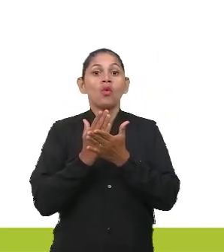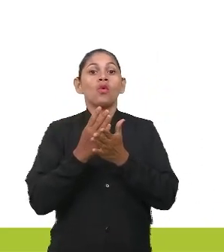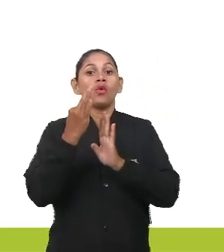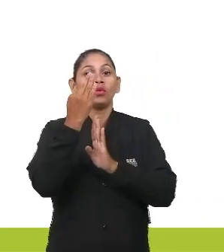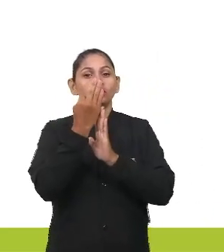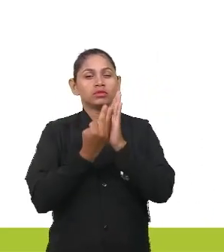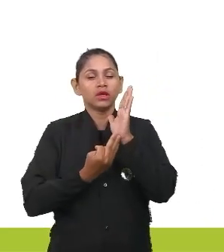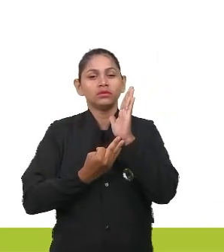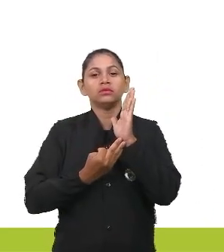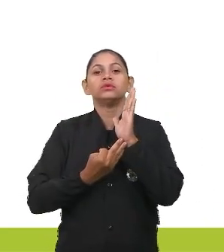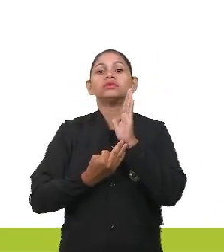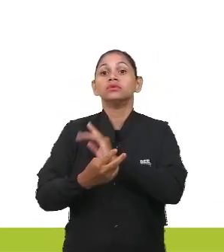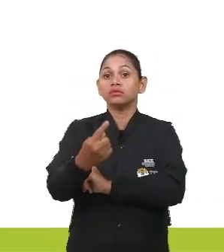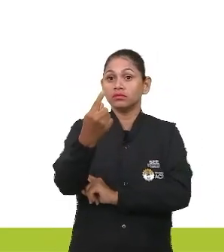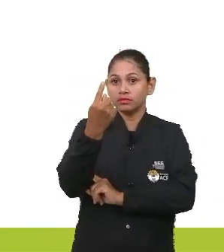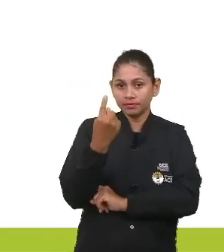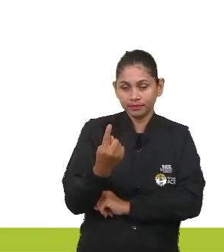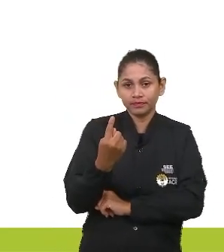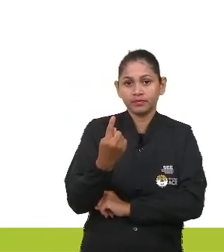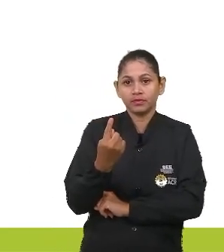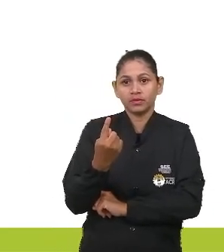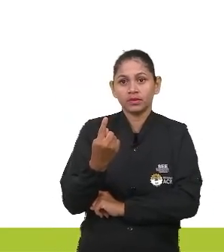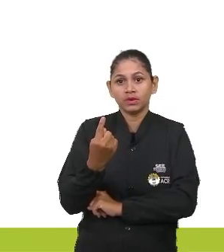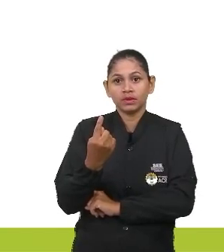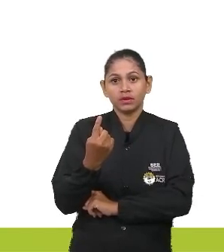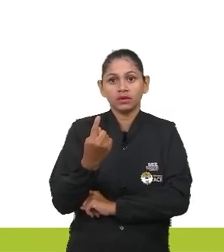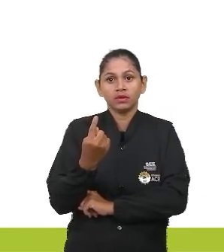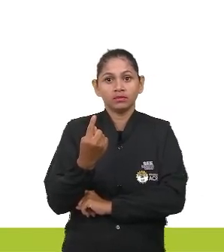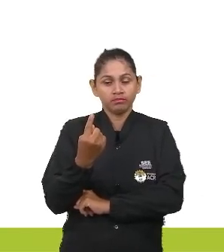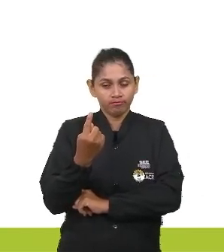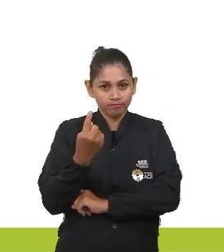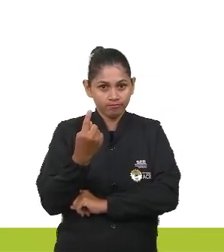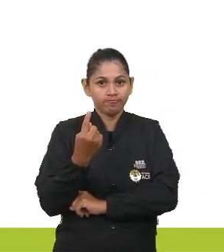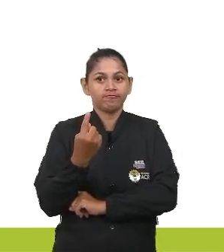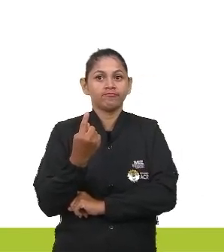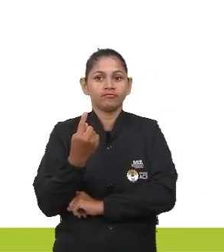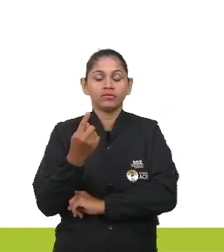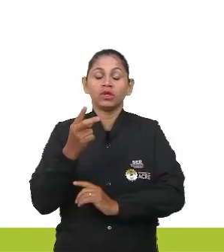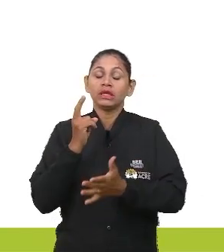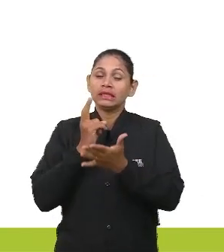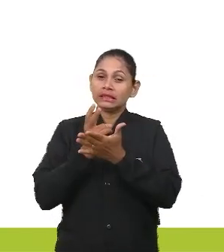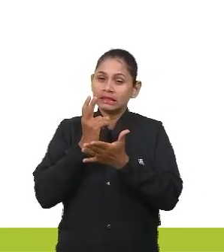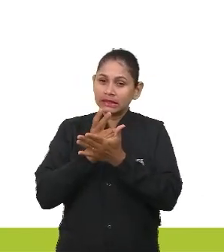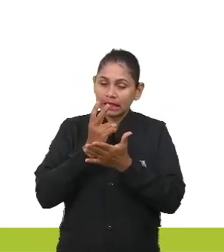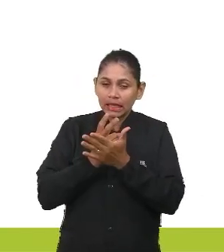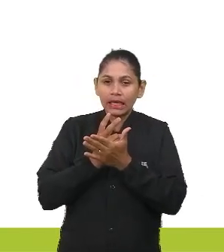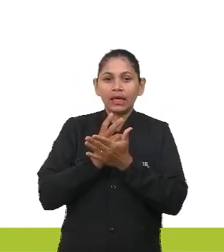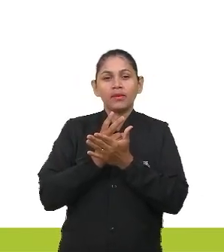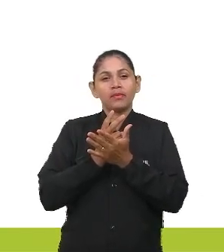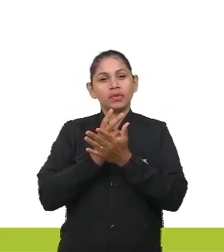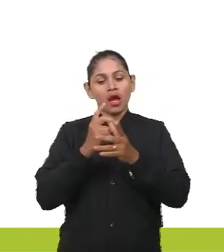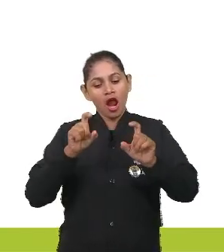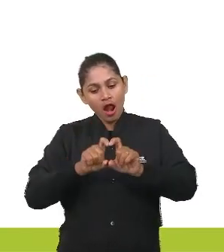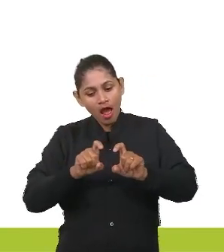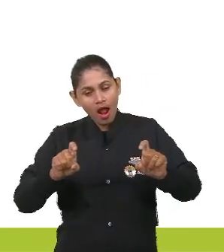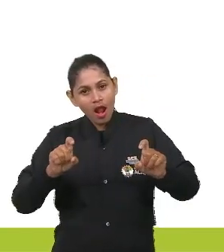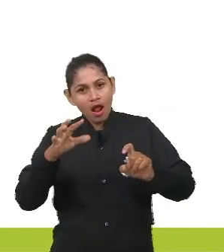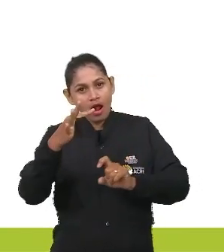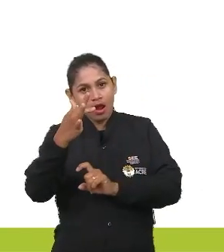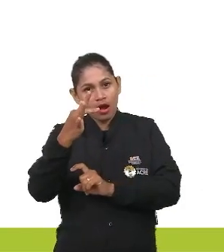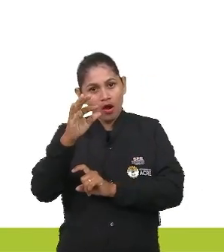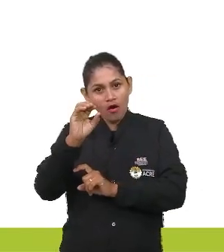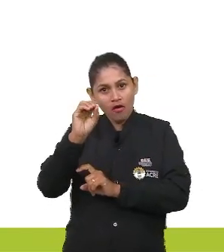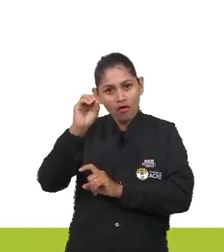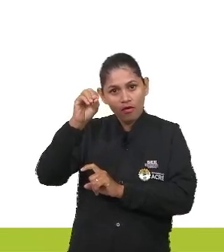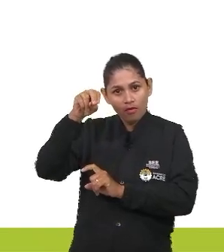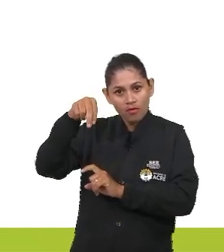Esse texto 1 que nós colocamos, não deixa de olhar, claro, né gente, a fonte, as referências, para você saber se é um